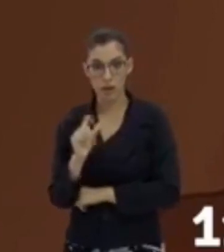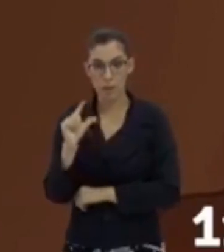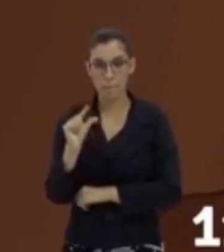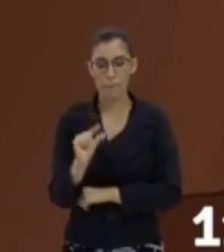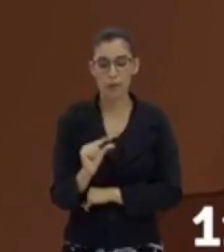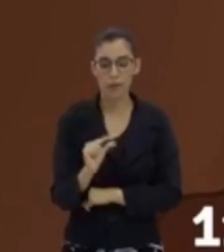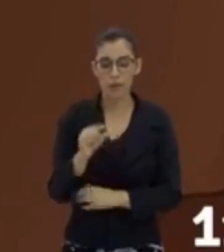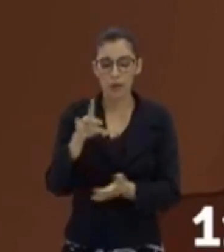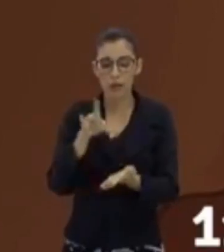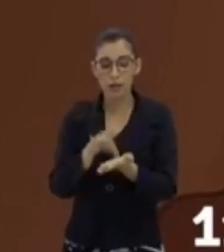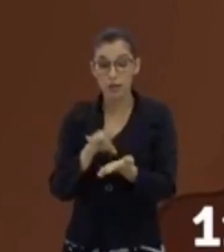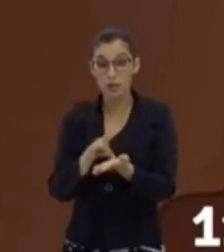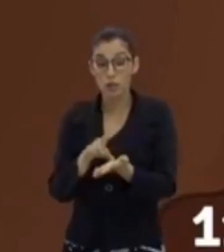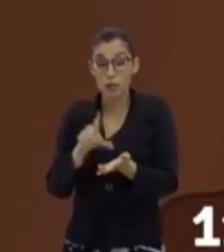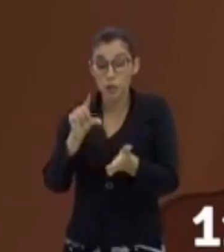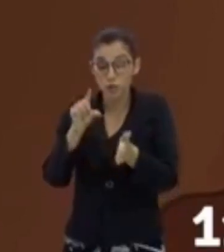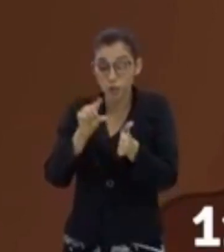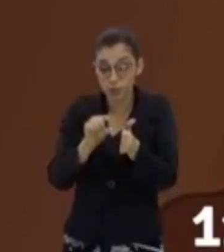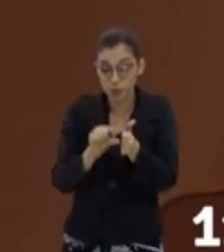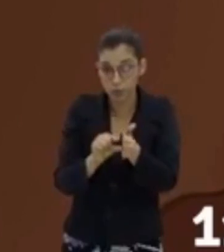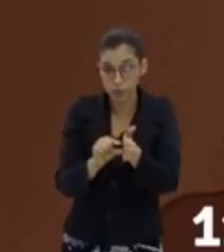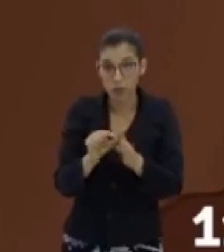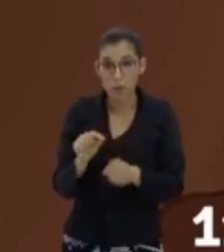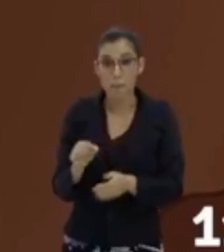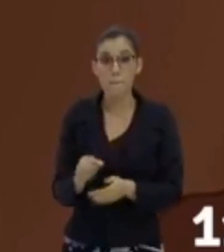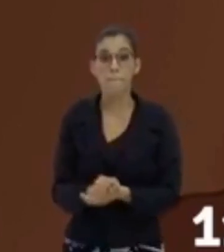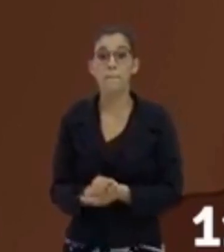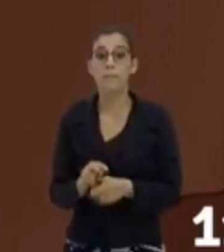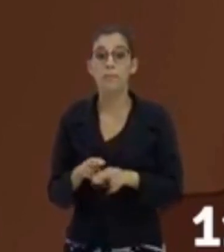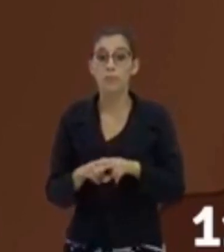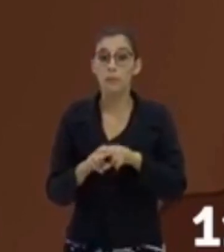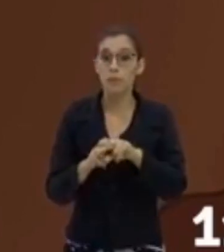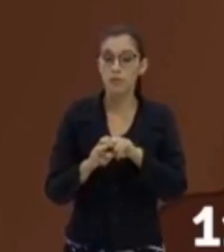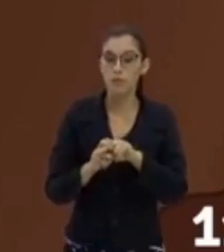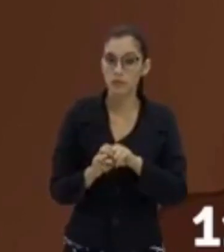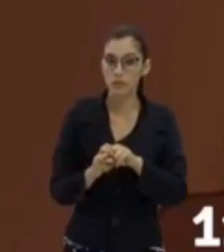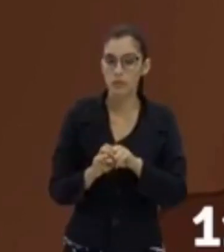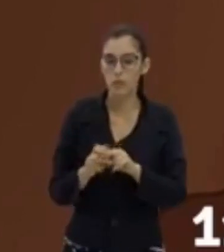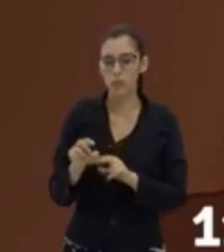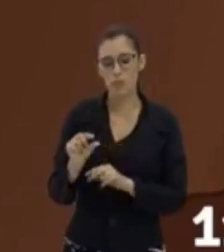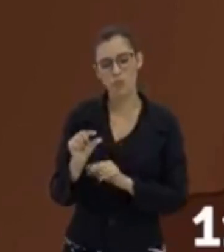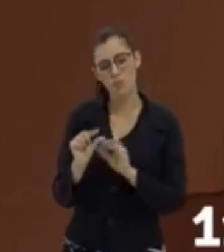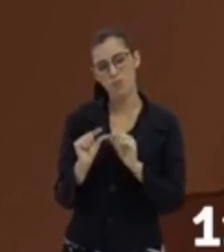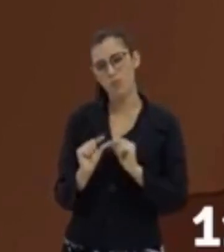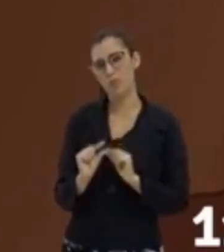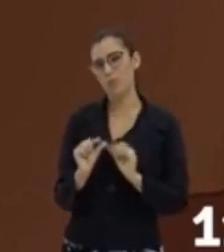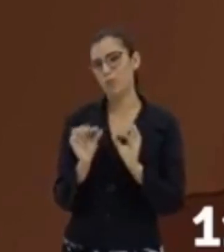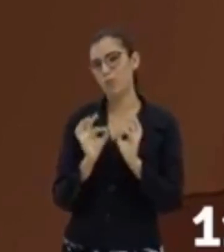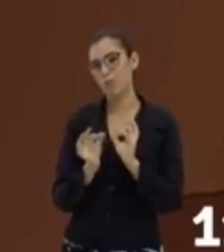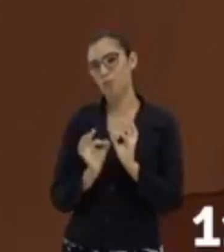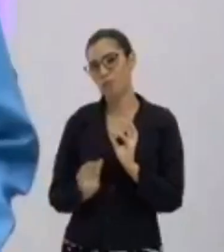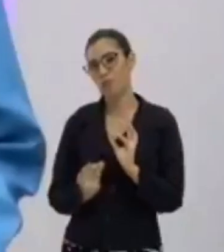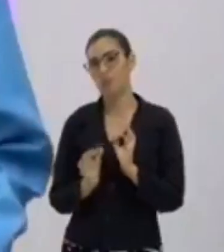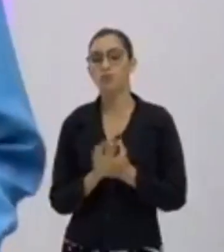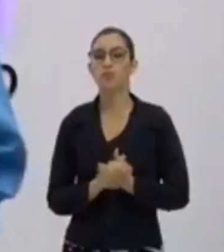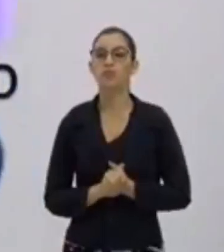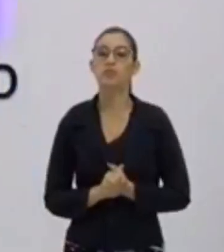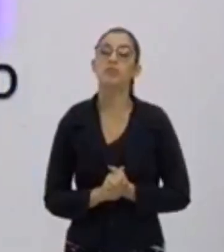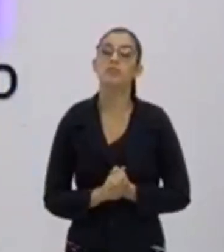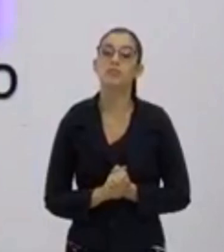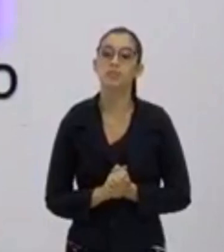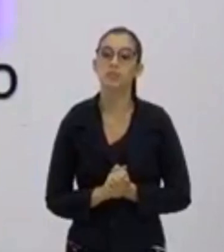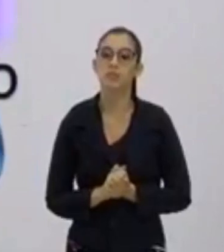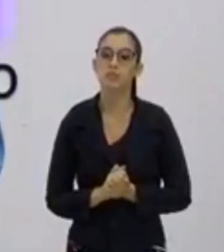vezes. Com isso, ela vai ser o quê? Pobre em detalhes. Para ficar claro para vocês, volta aqui novamente para mim.